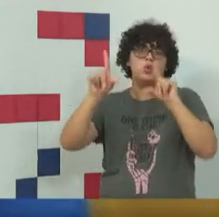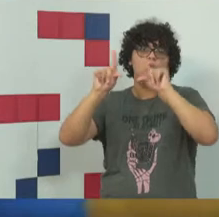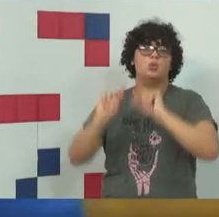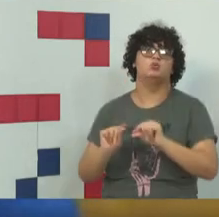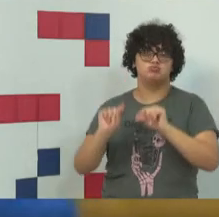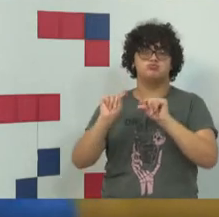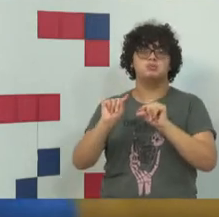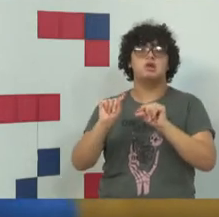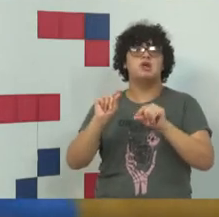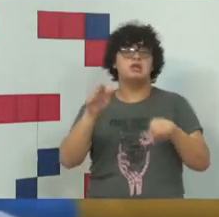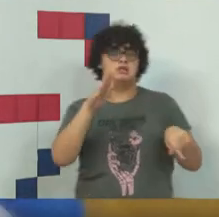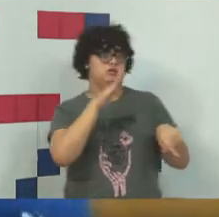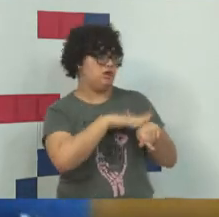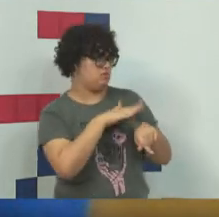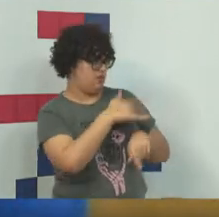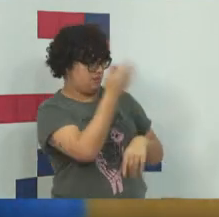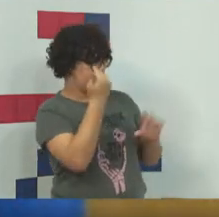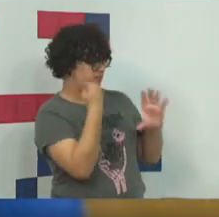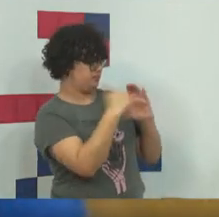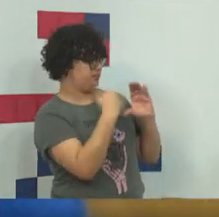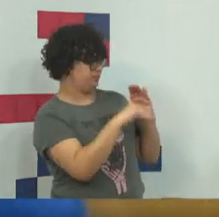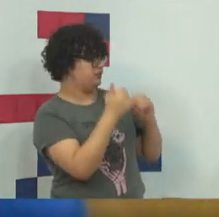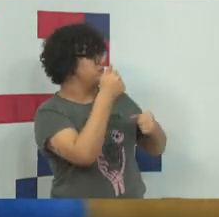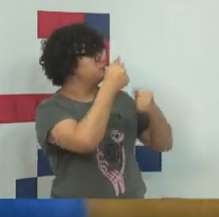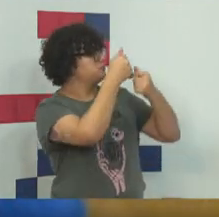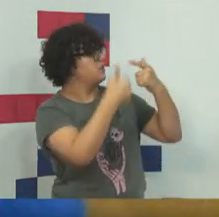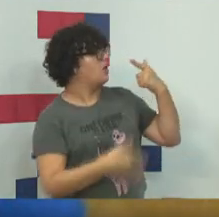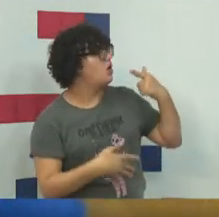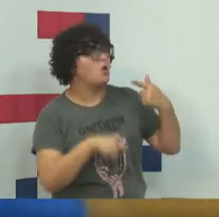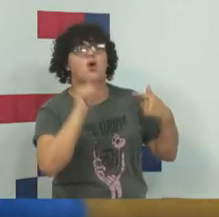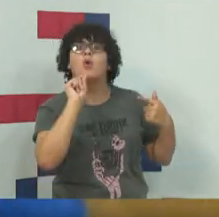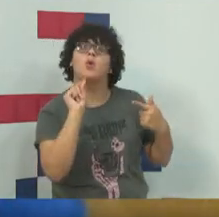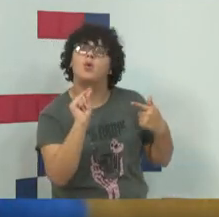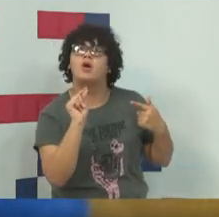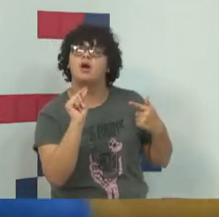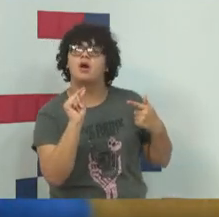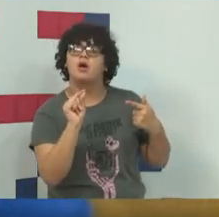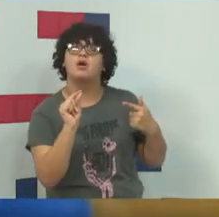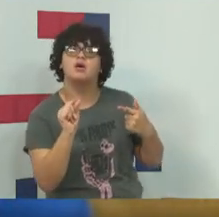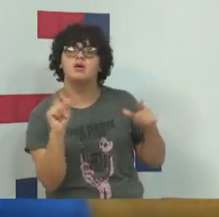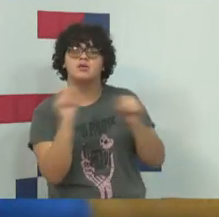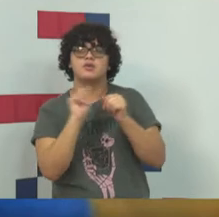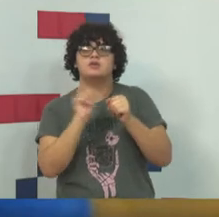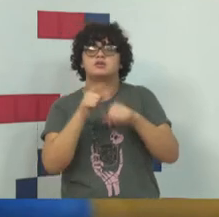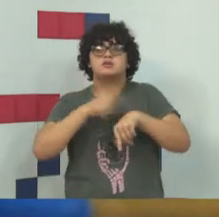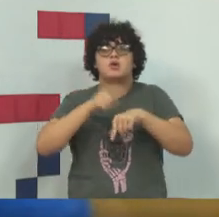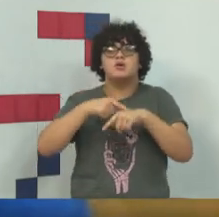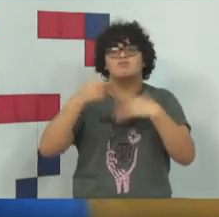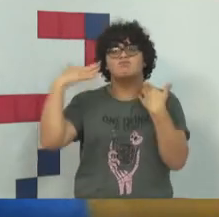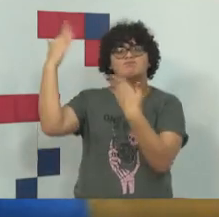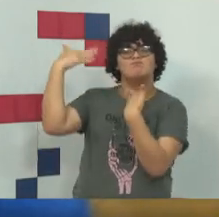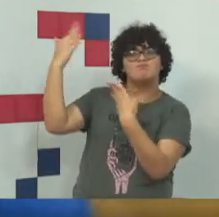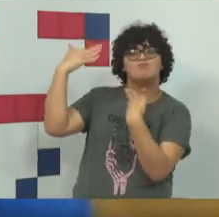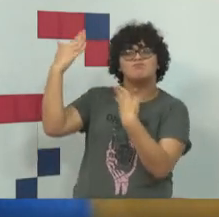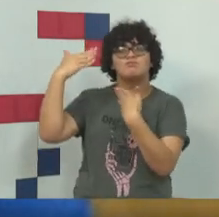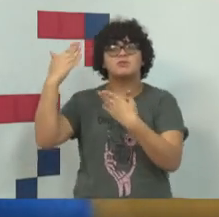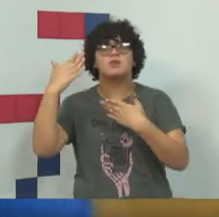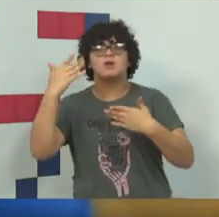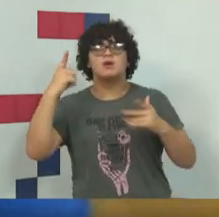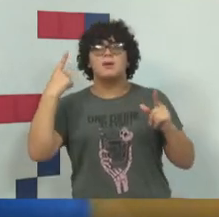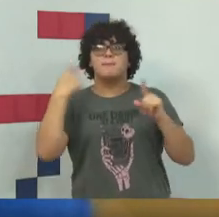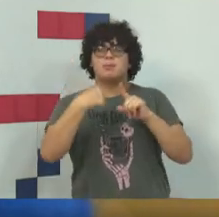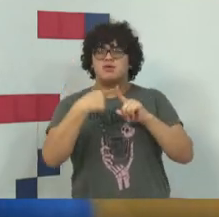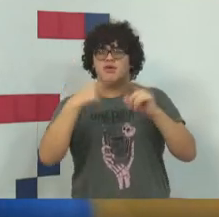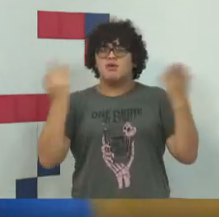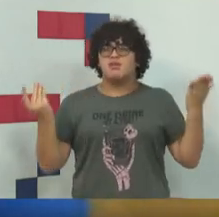e o tempo da pessoa mandar no chat, ele acabou gerando um questionamento, né, porque isso